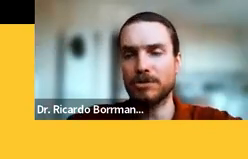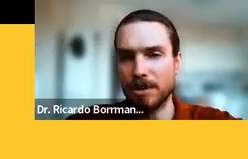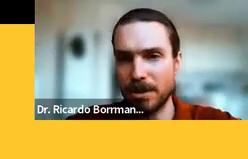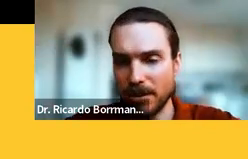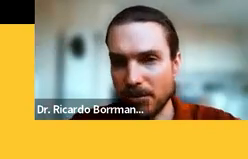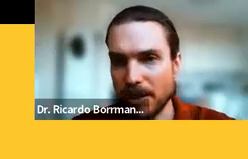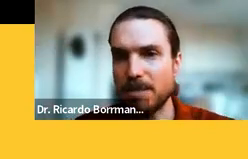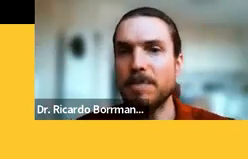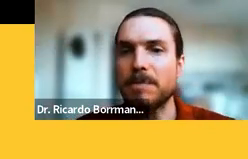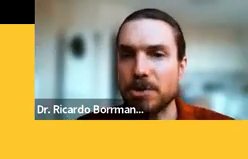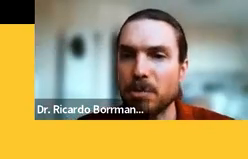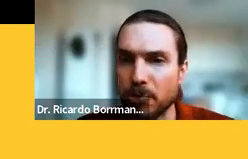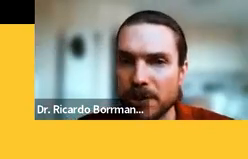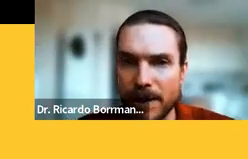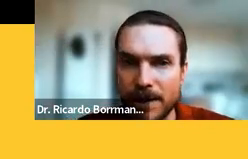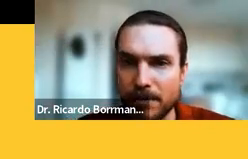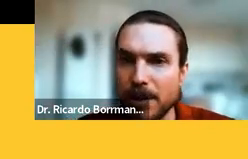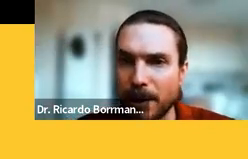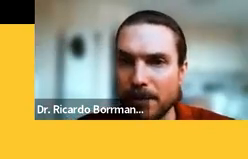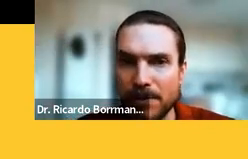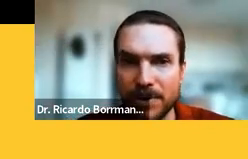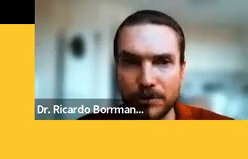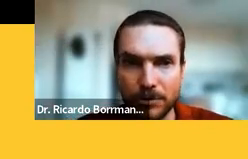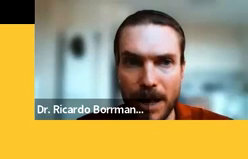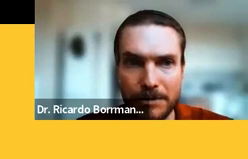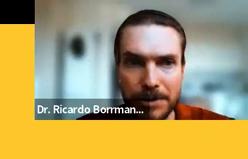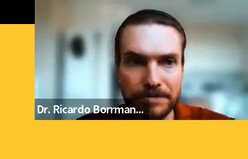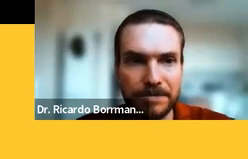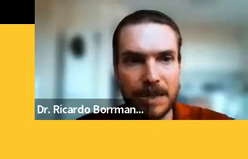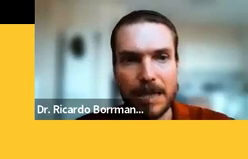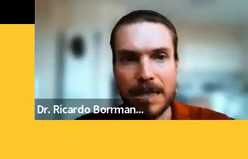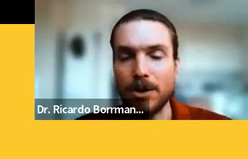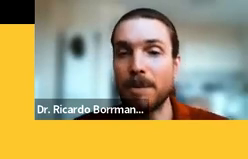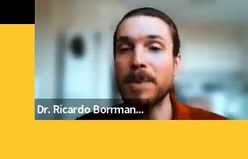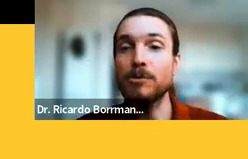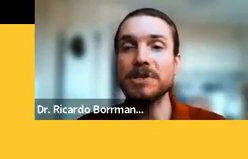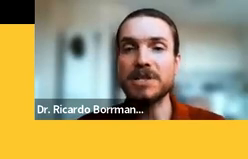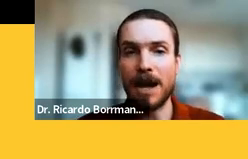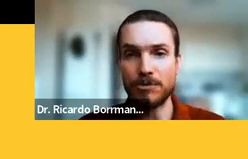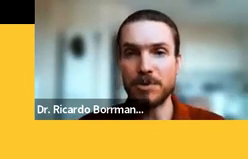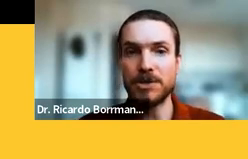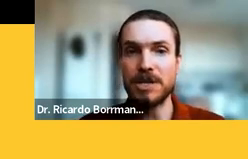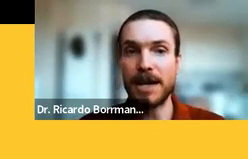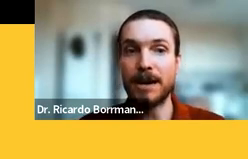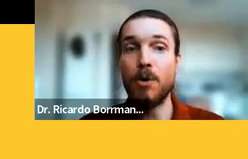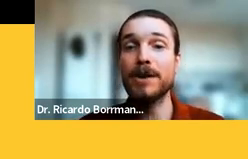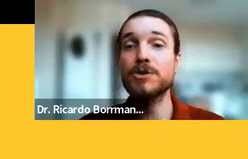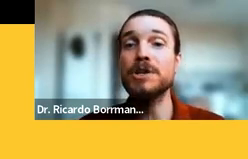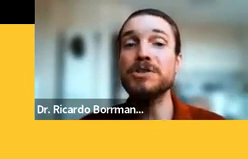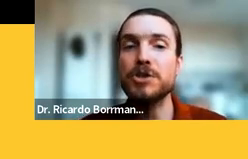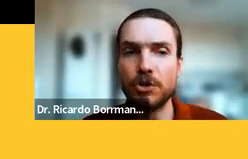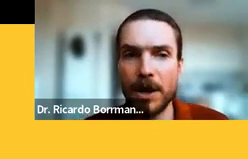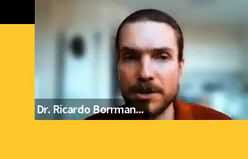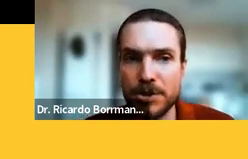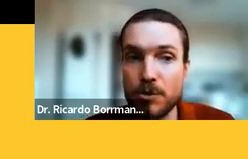-projeto, que me permitiu depois ir para a Alemanha fazer o doutorado. Então, a minha pergunta inicial de pesquisa era, quais eram